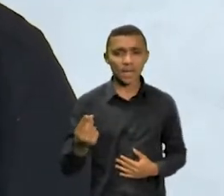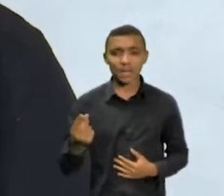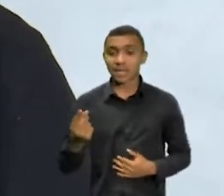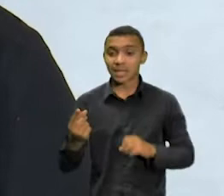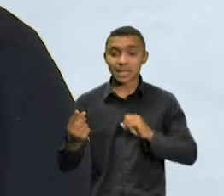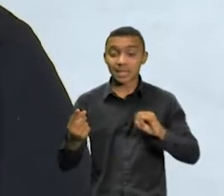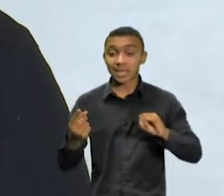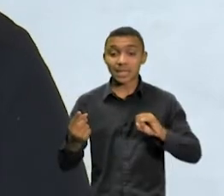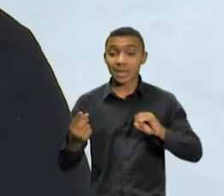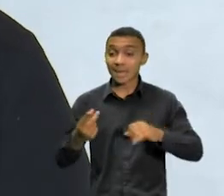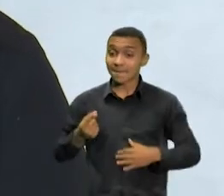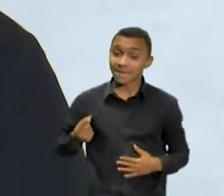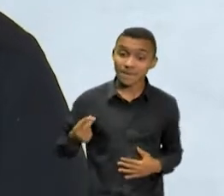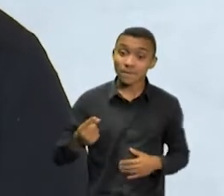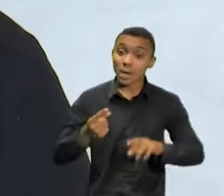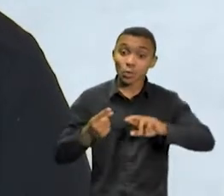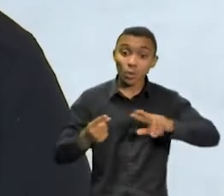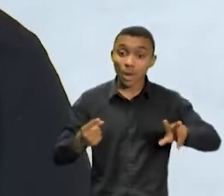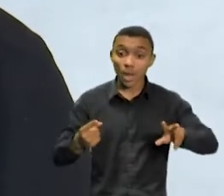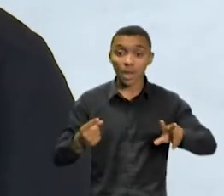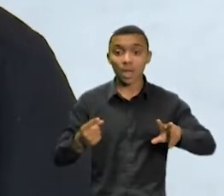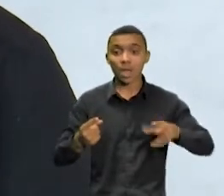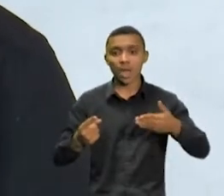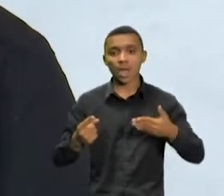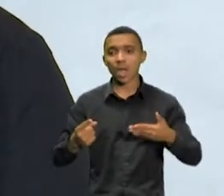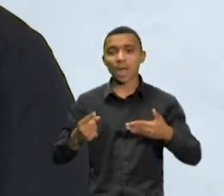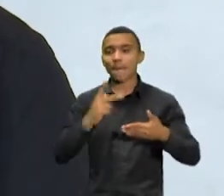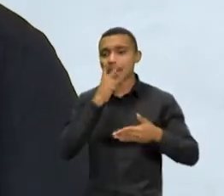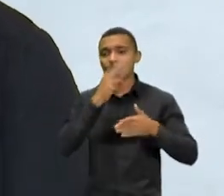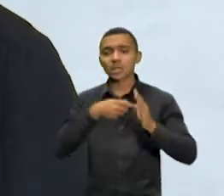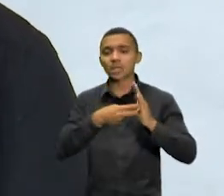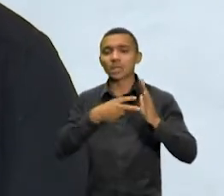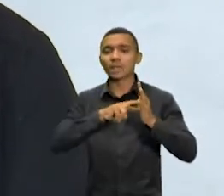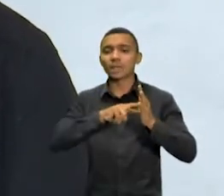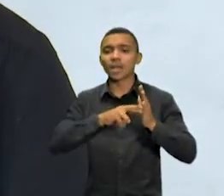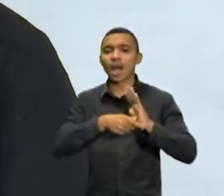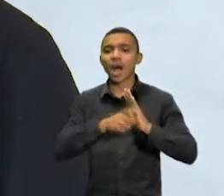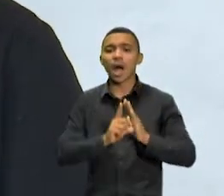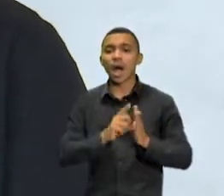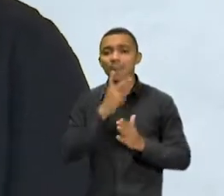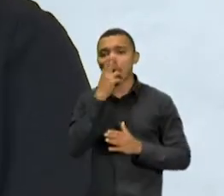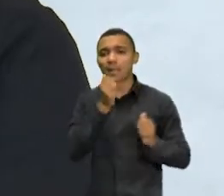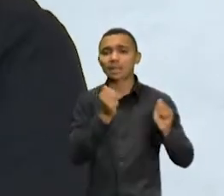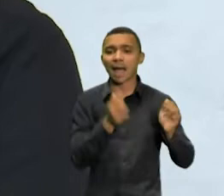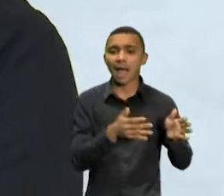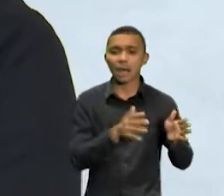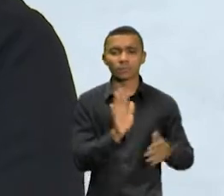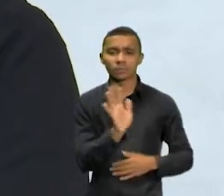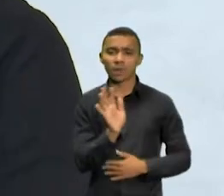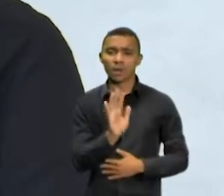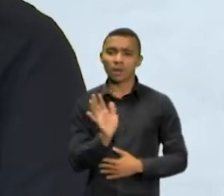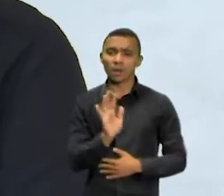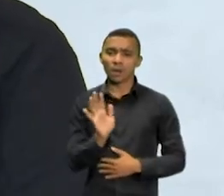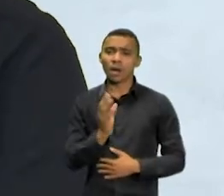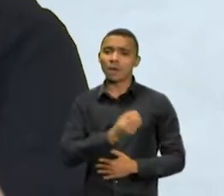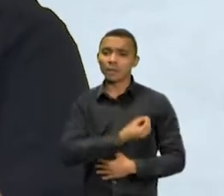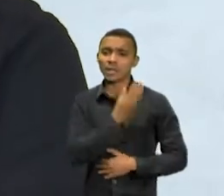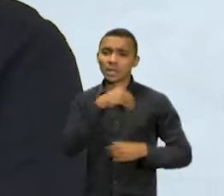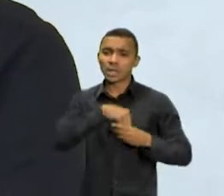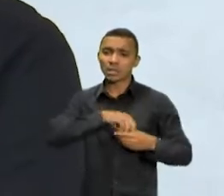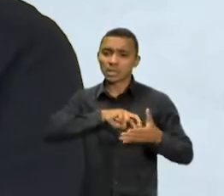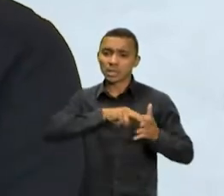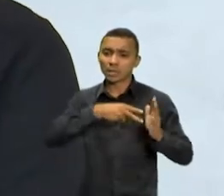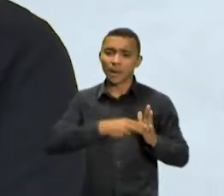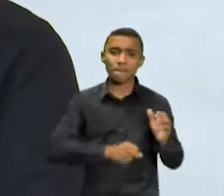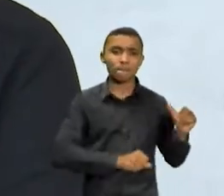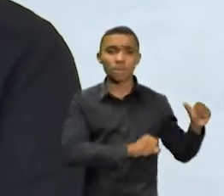para o resto da sua vida, não significa de que ele não prestou, de que ele não serviu. Muito pelo contrário, a vida é um quebra-cabeça. E